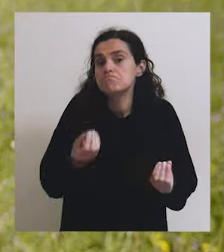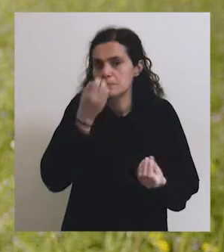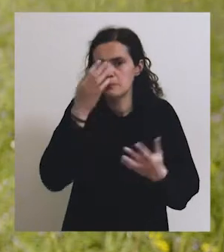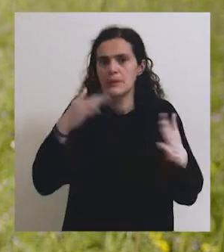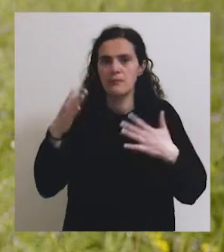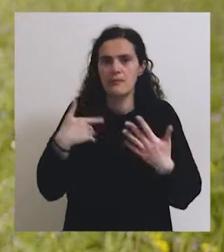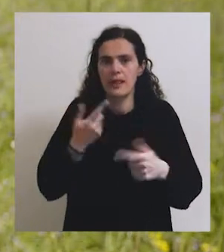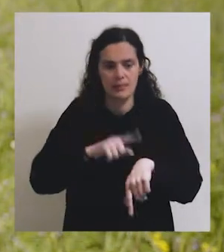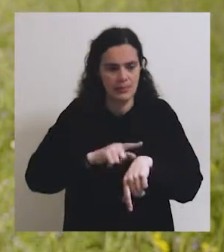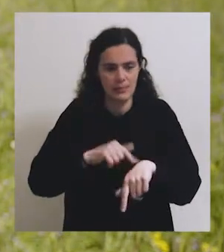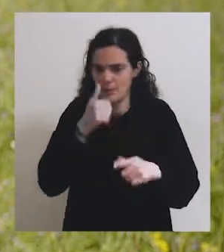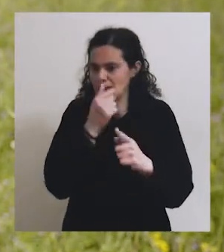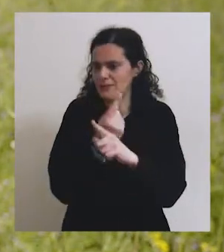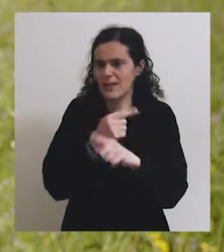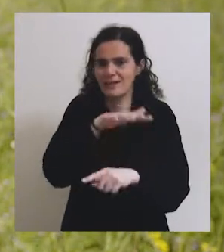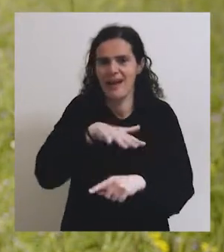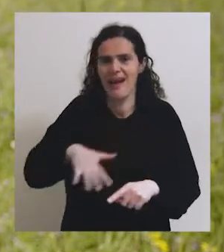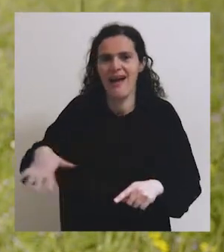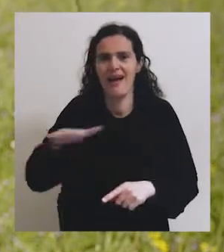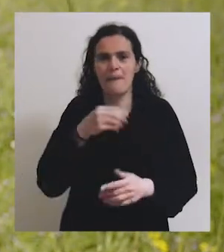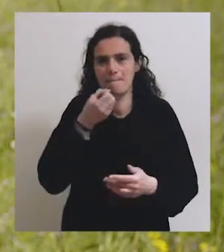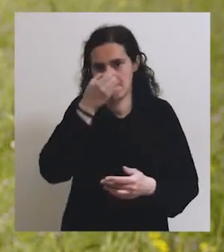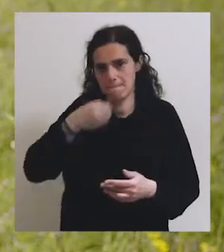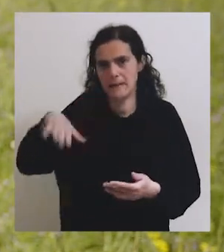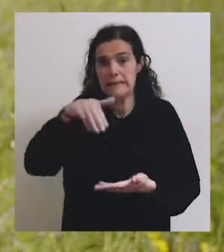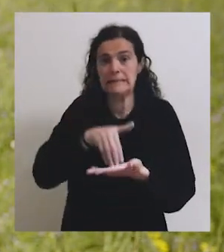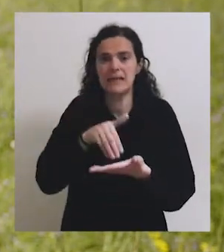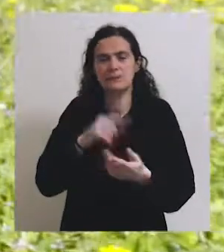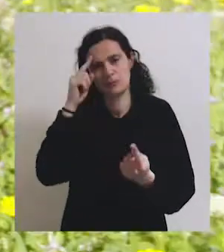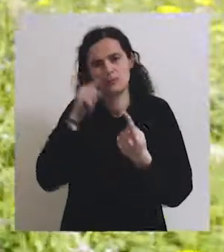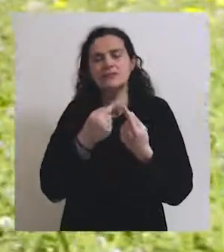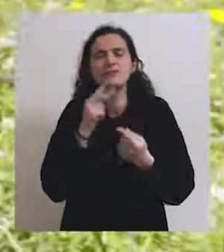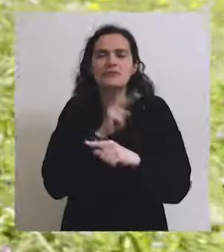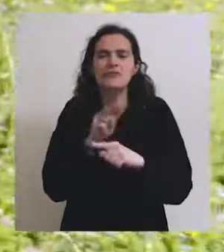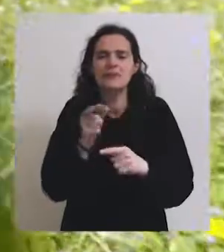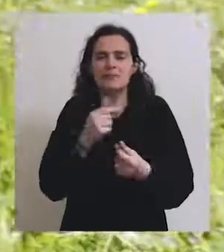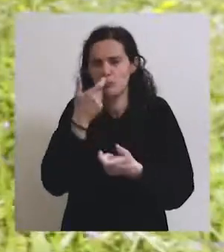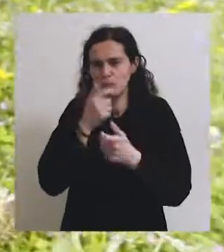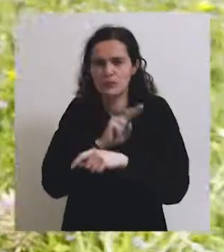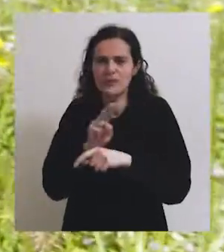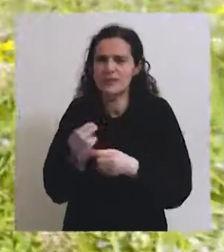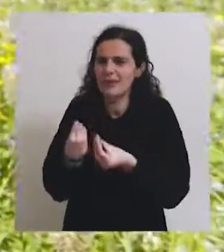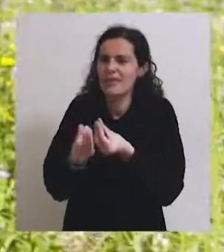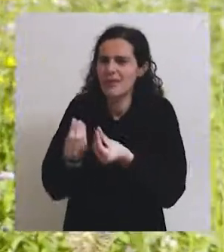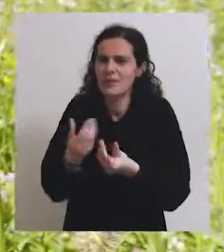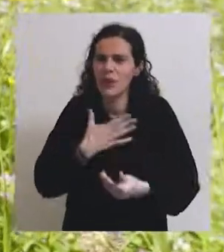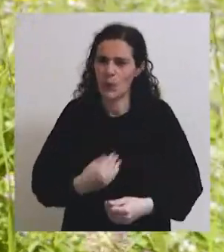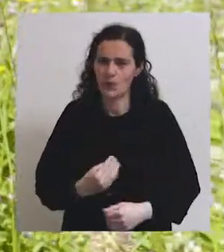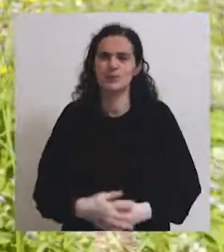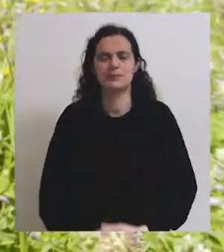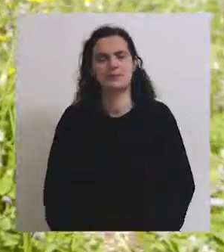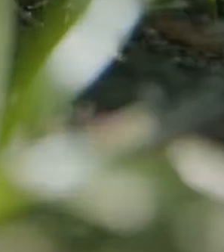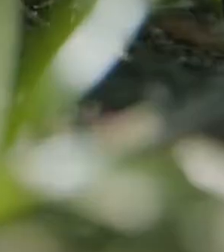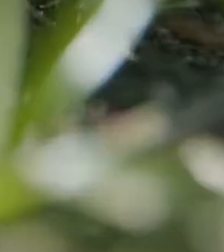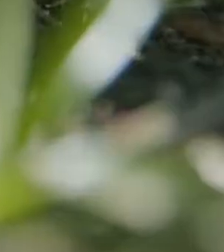primavera é uma altura cheia de atividade no Parque de Serralves, precisamente para ser vista e apreciada pelos nossos